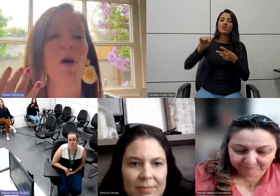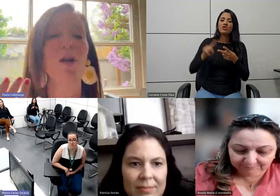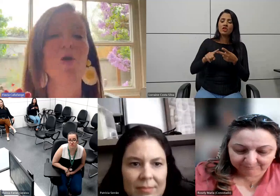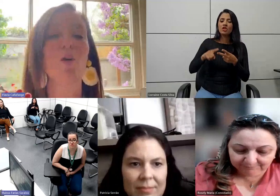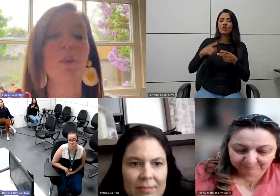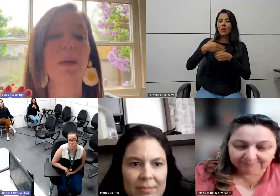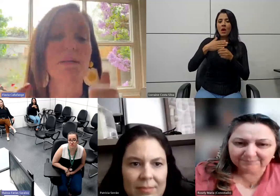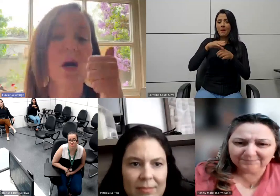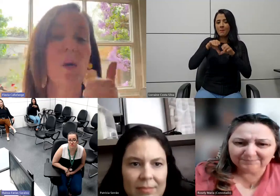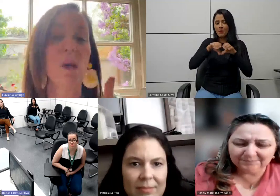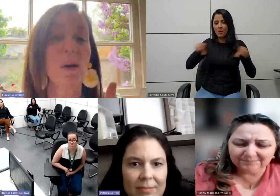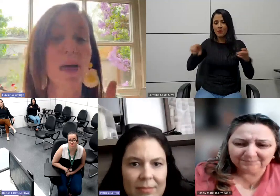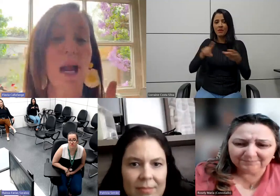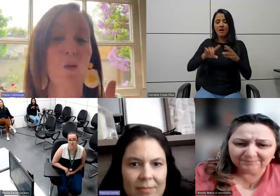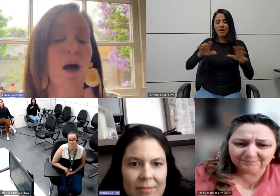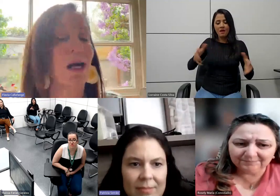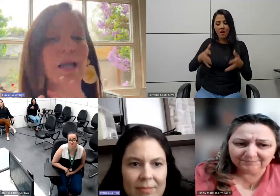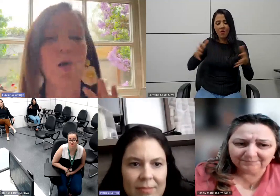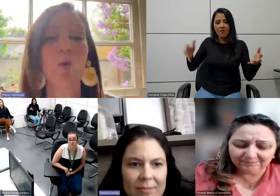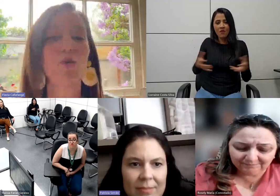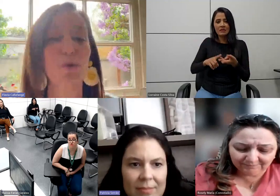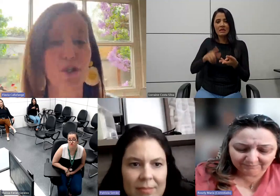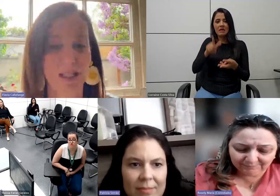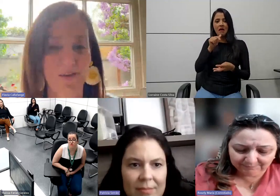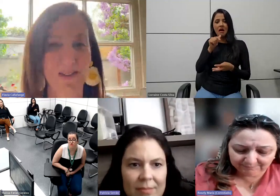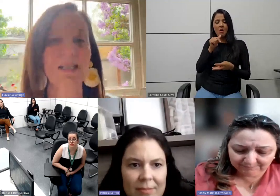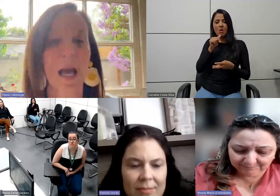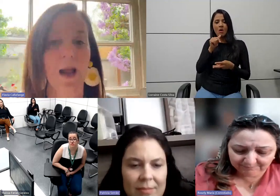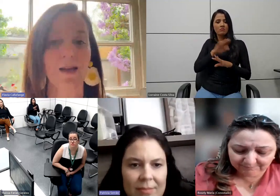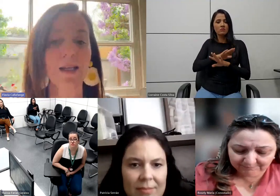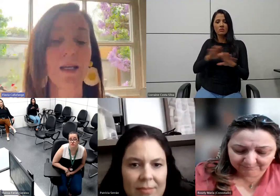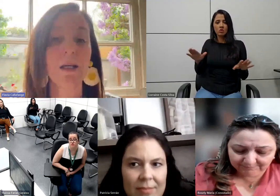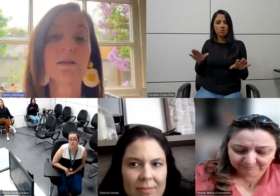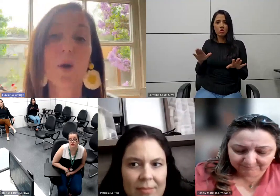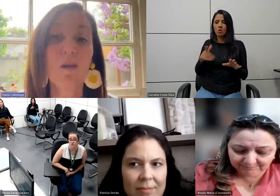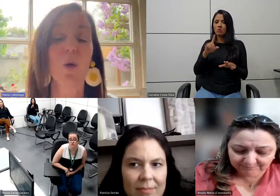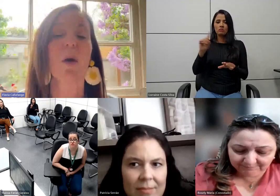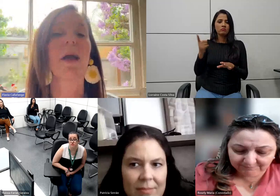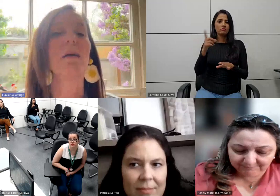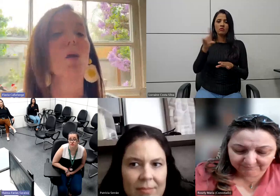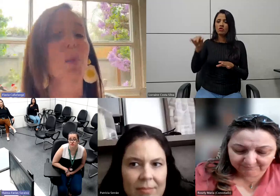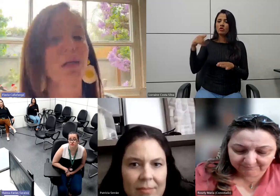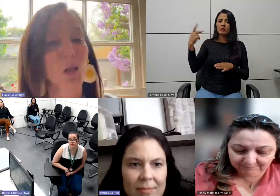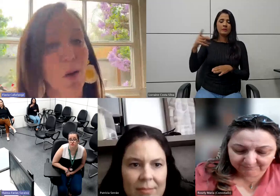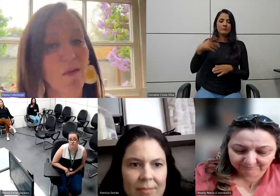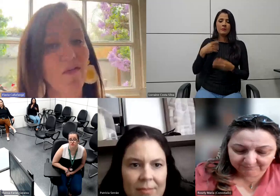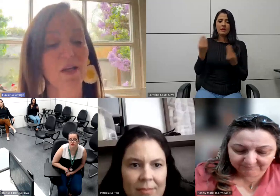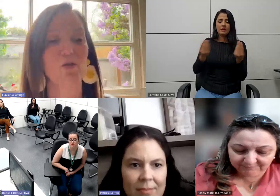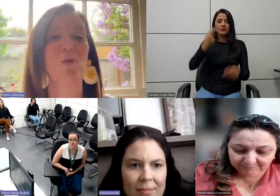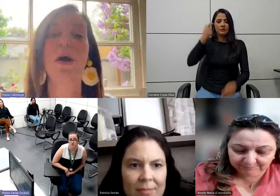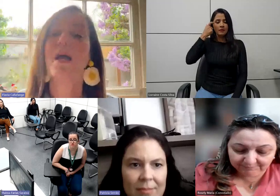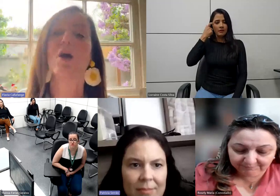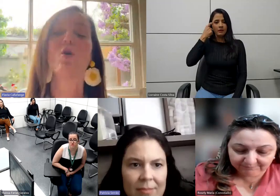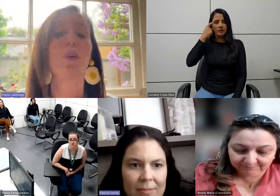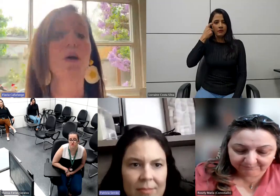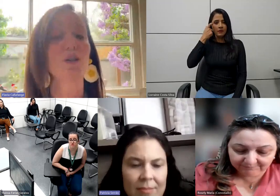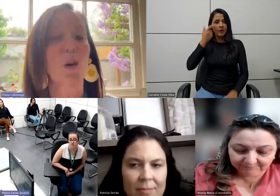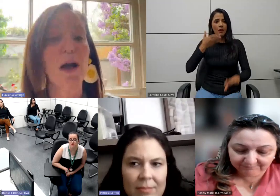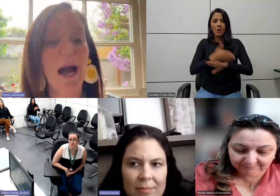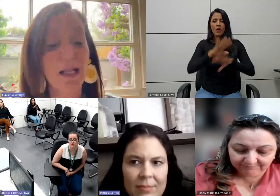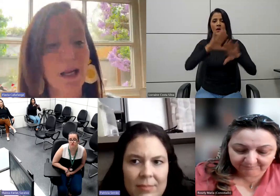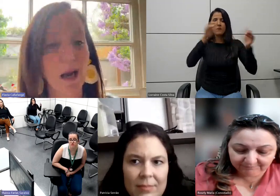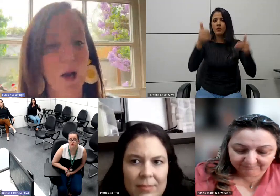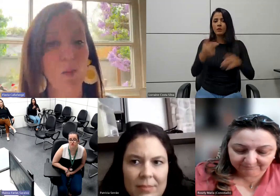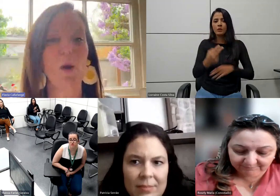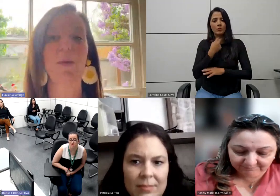alface hidropônico, pimentão e beber água até o último dia da vida dela. Então, ela falou, eu não posso ir a um evento, eu não